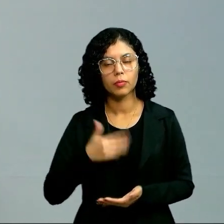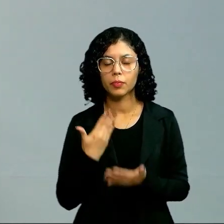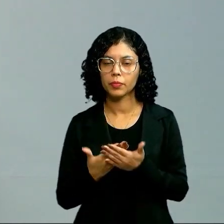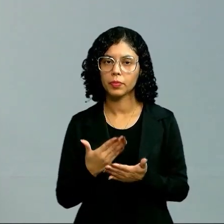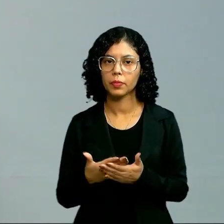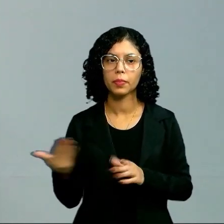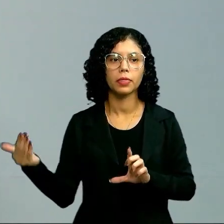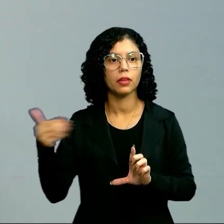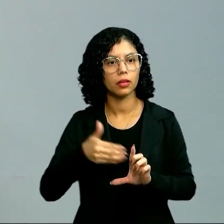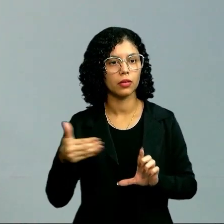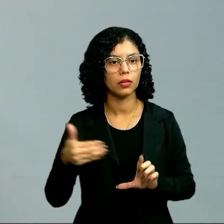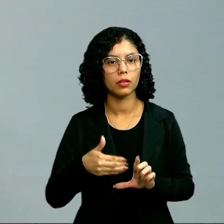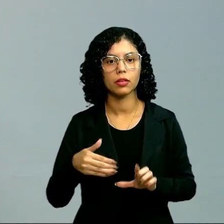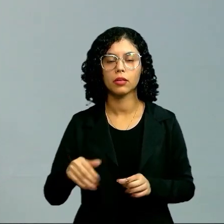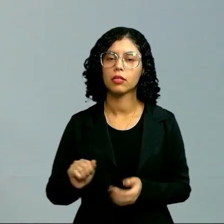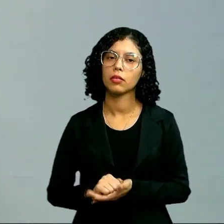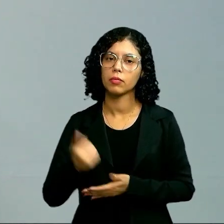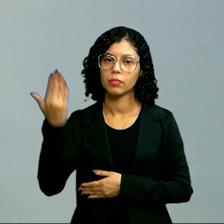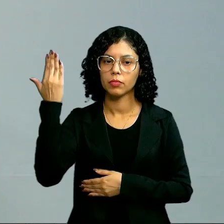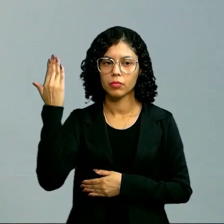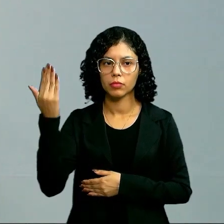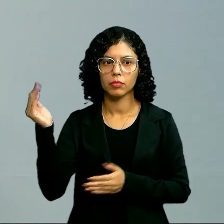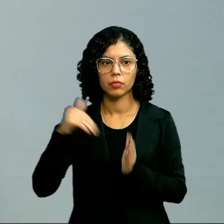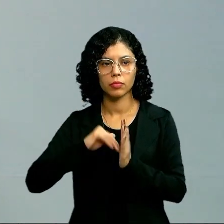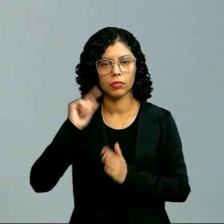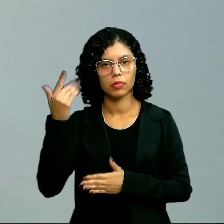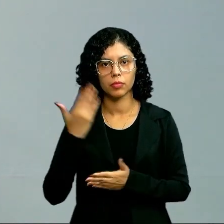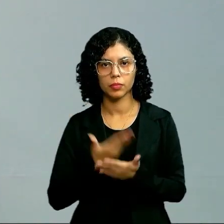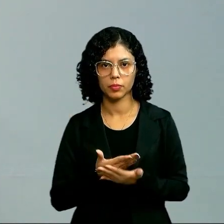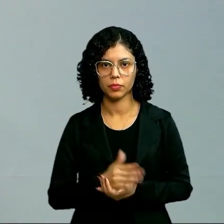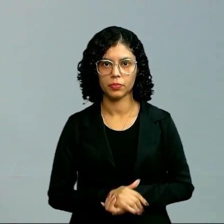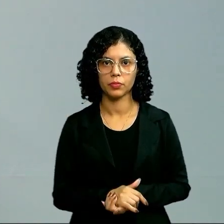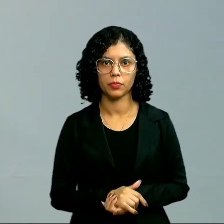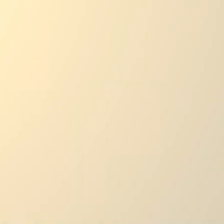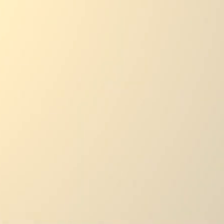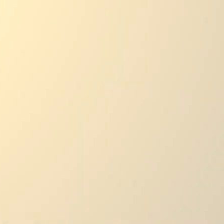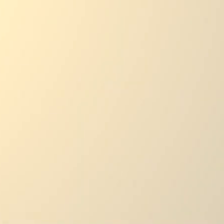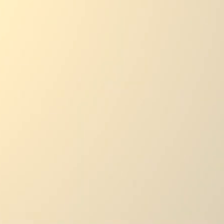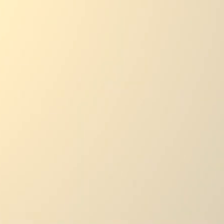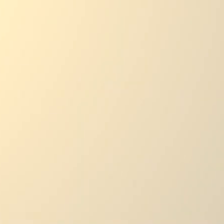essa aula. Acesse as nossas plataformas. E até a próxima aula!